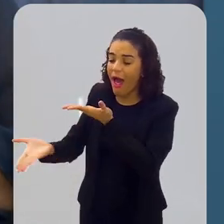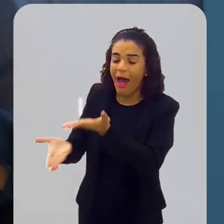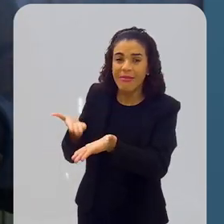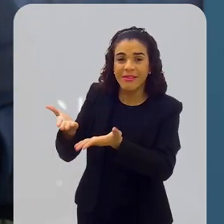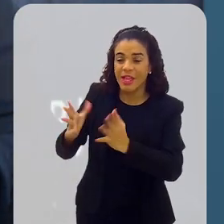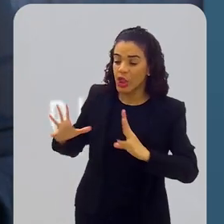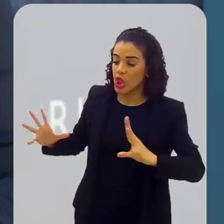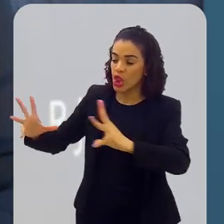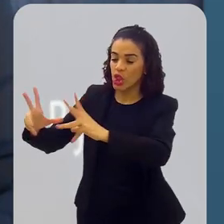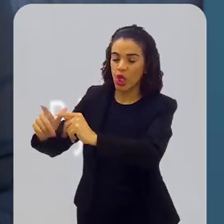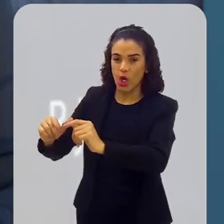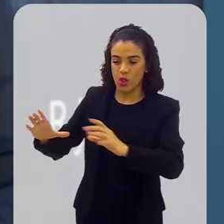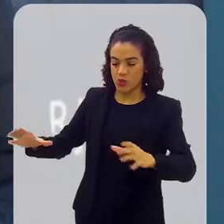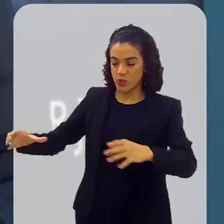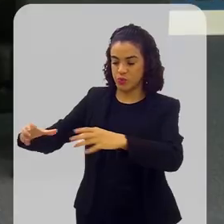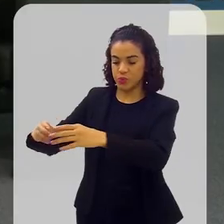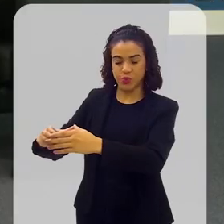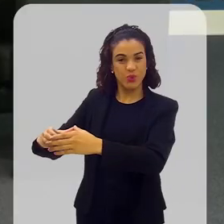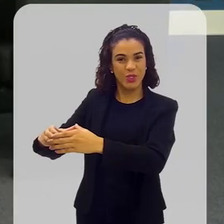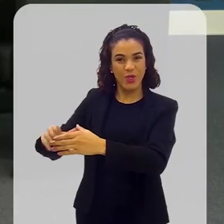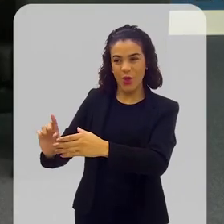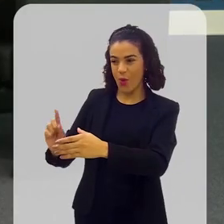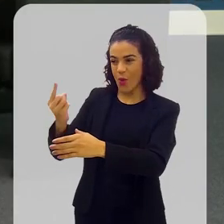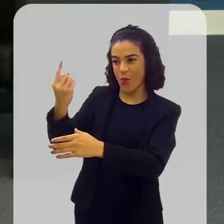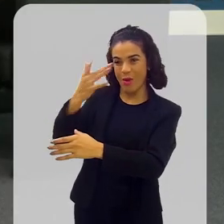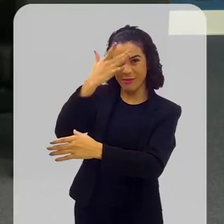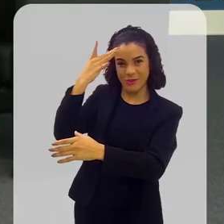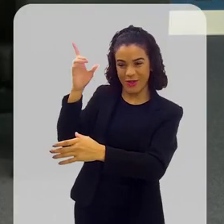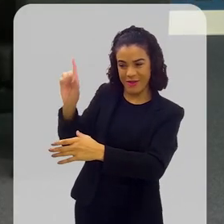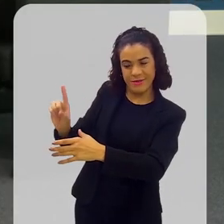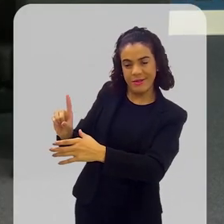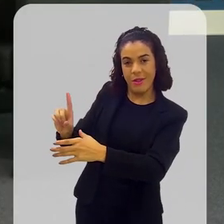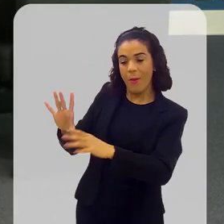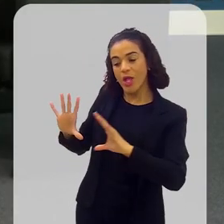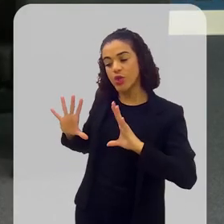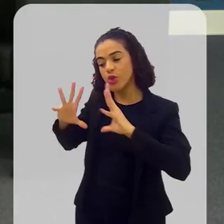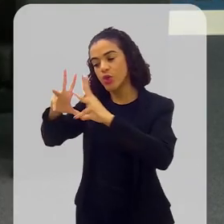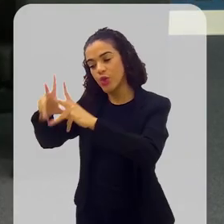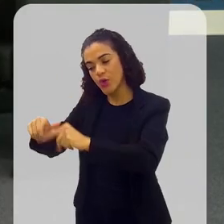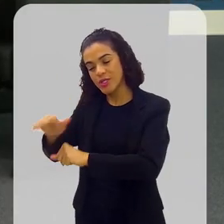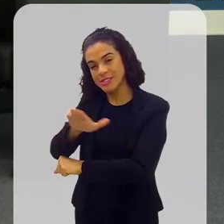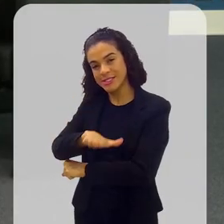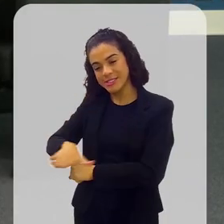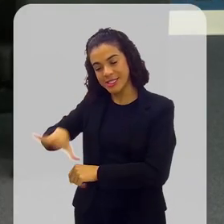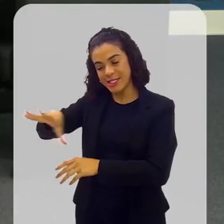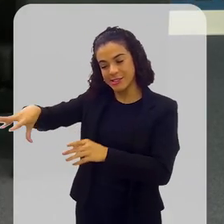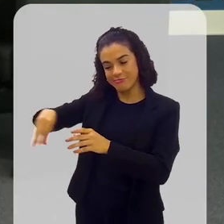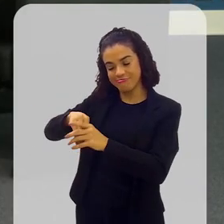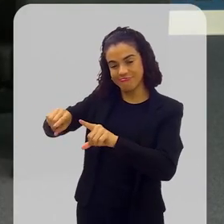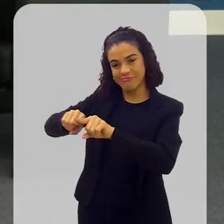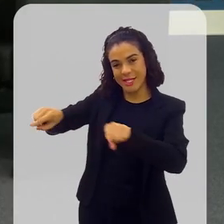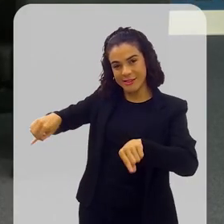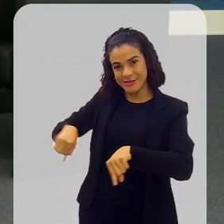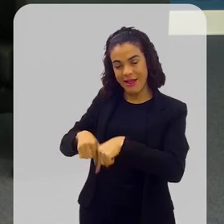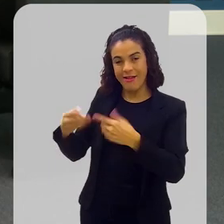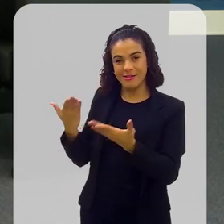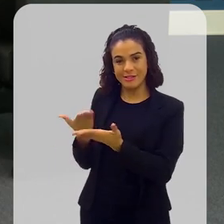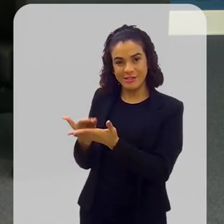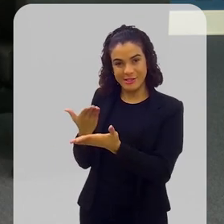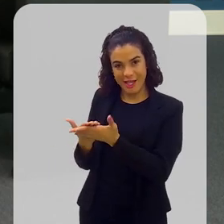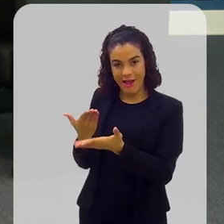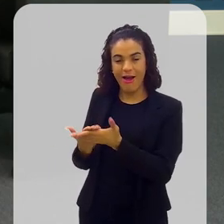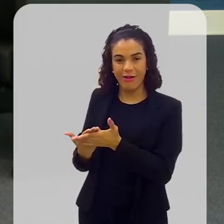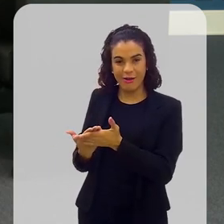demanda de todos. Não só a criança com deficiência, mas toda a criança que está ali inserida para